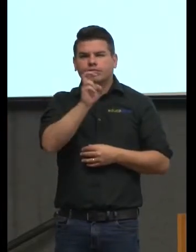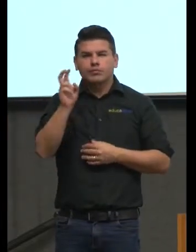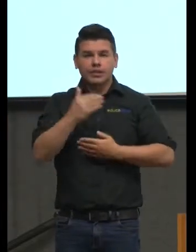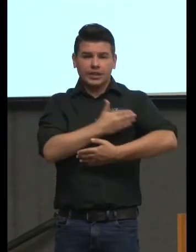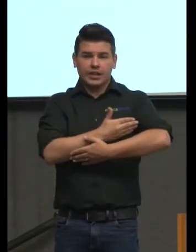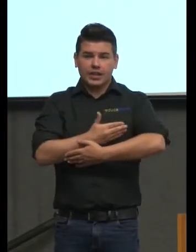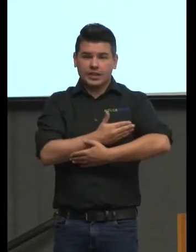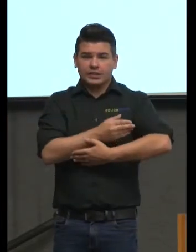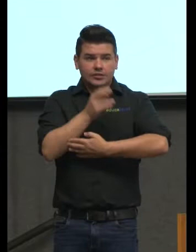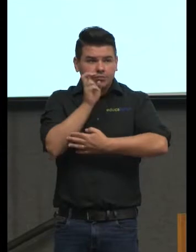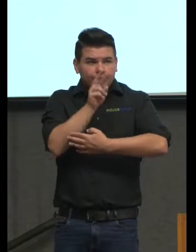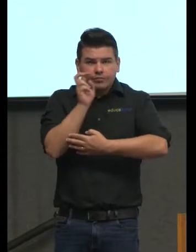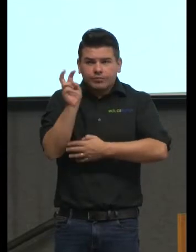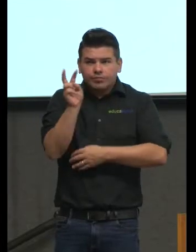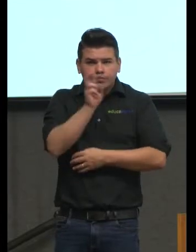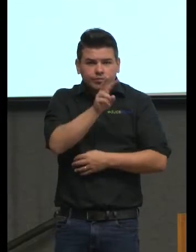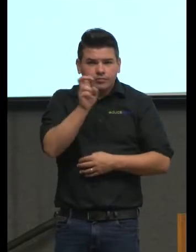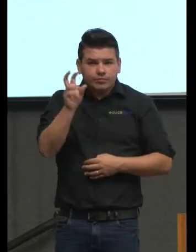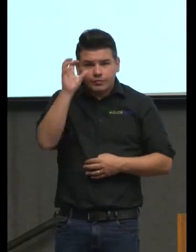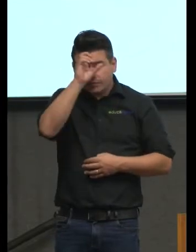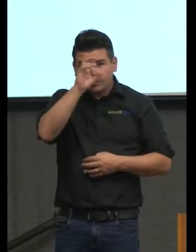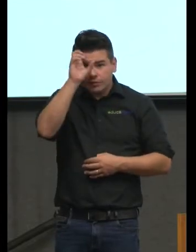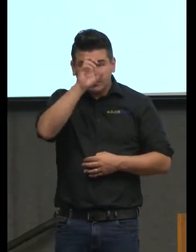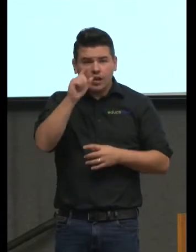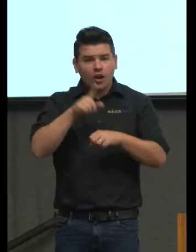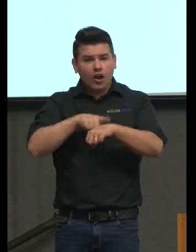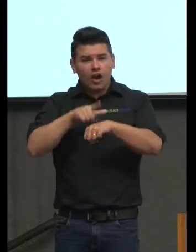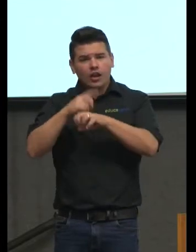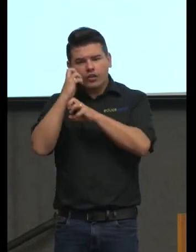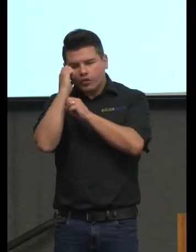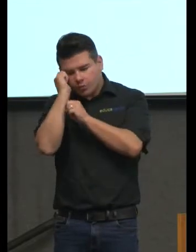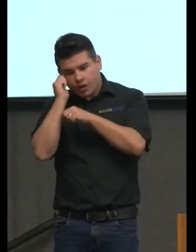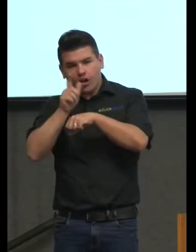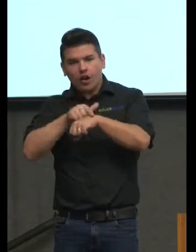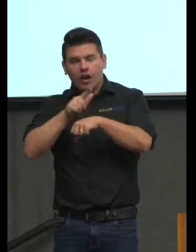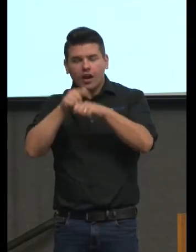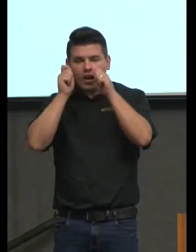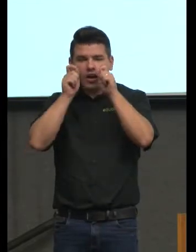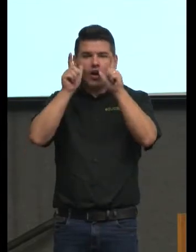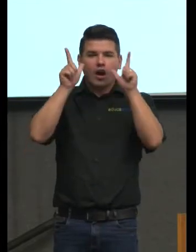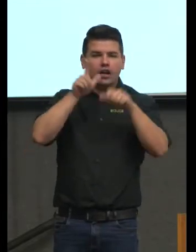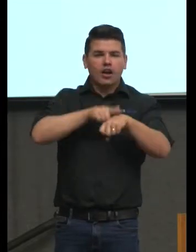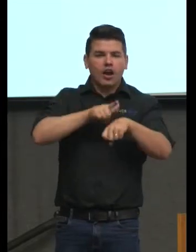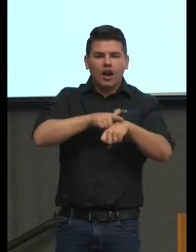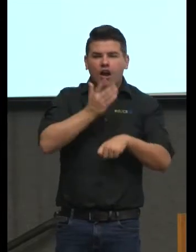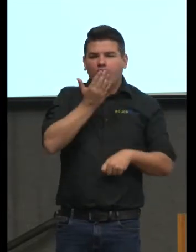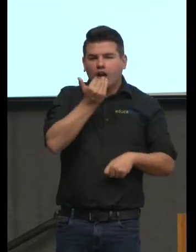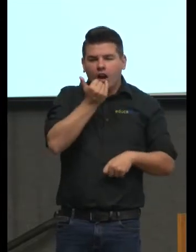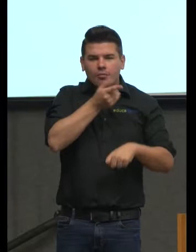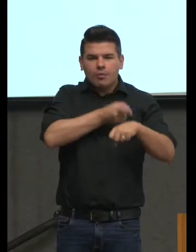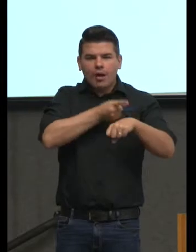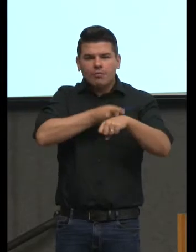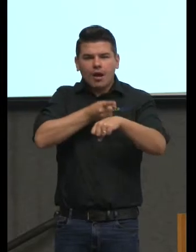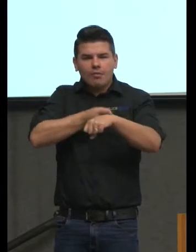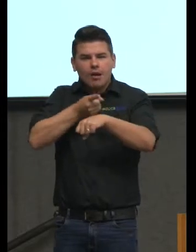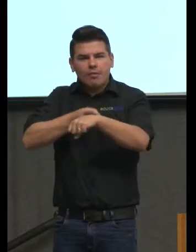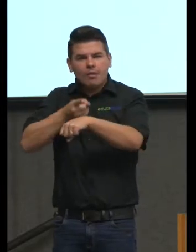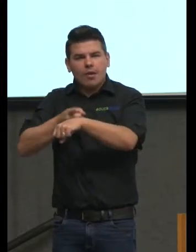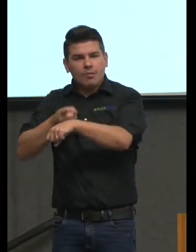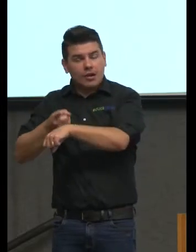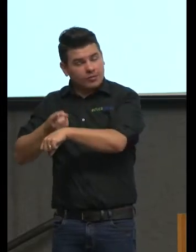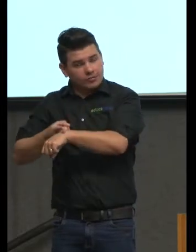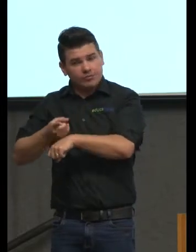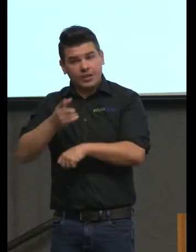comigo o dormir o acordar o comer o enfim ela vive ela